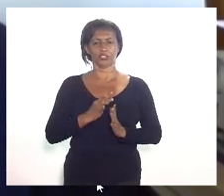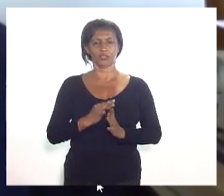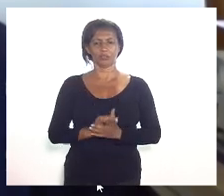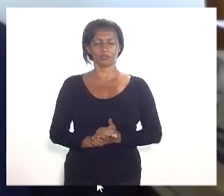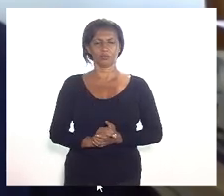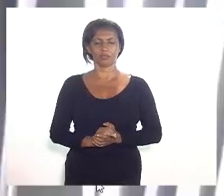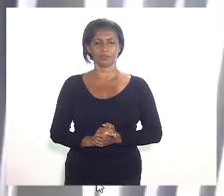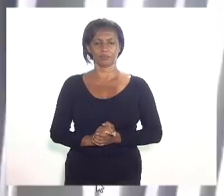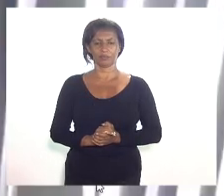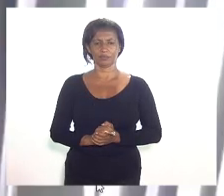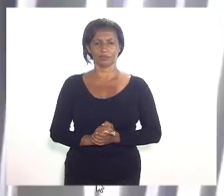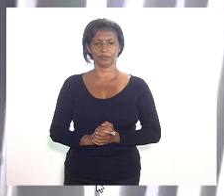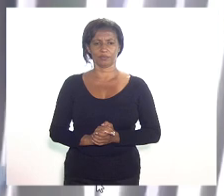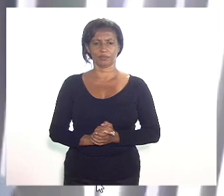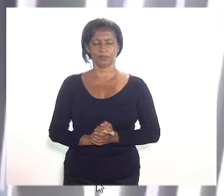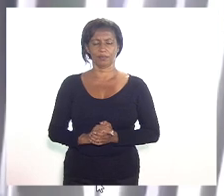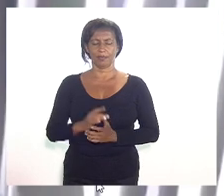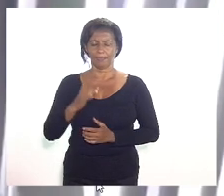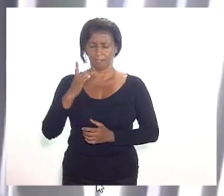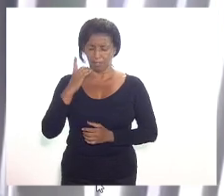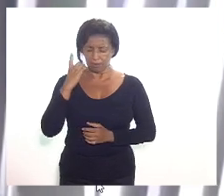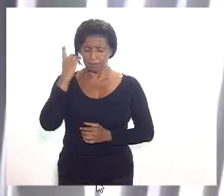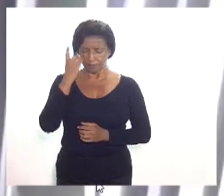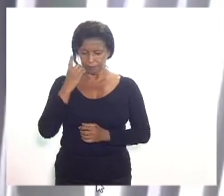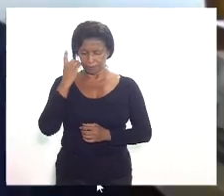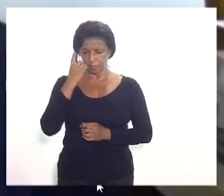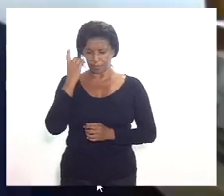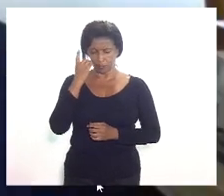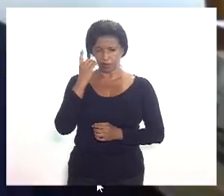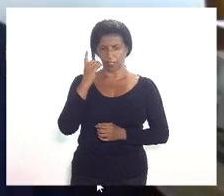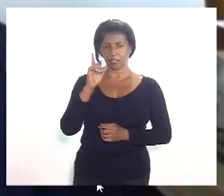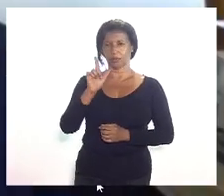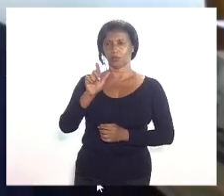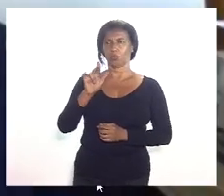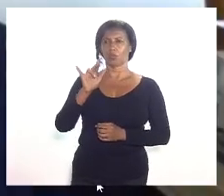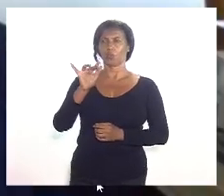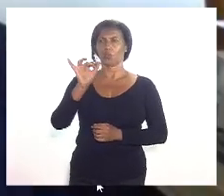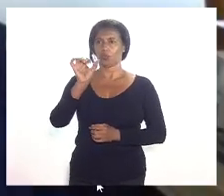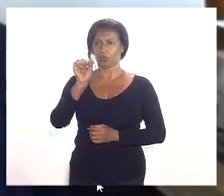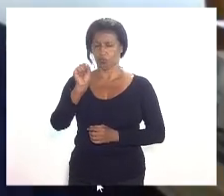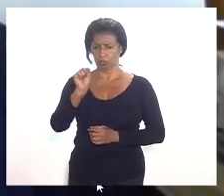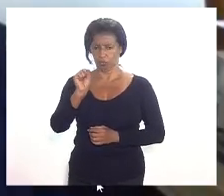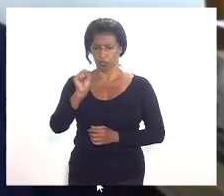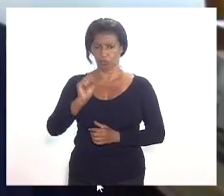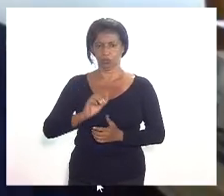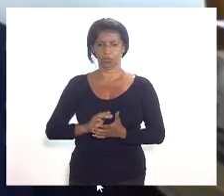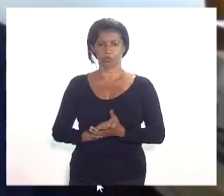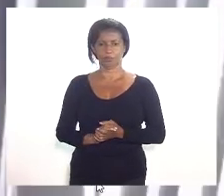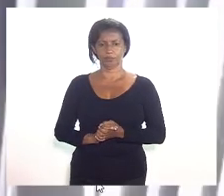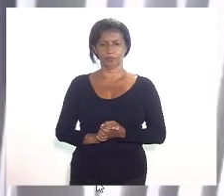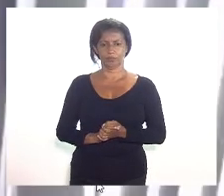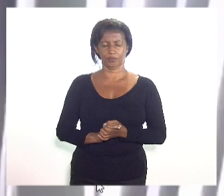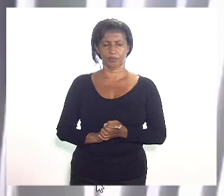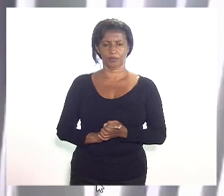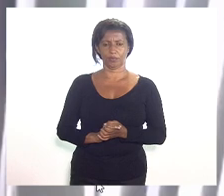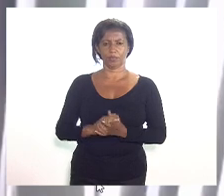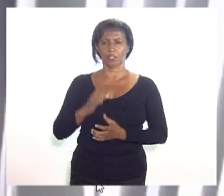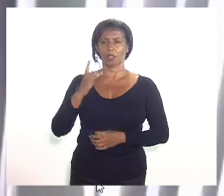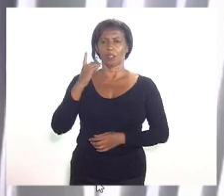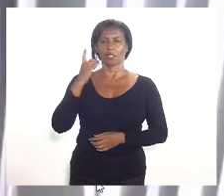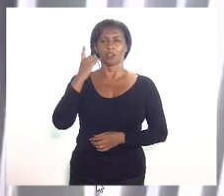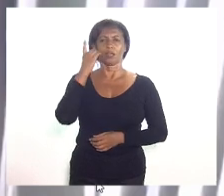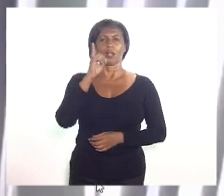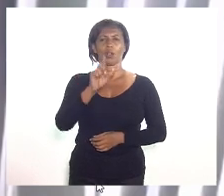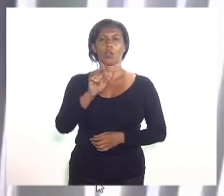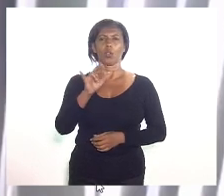deputado luis paulo uma selena dispõe de 10 minutos obrigado mas o deputado filipe peixoto está na minha frente na sequência